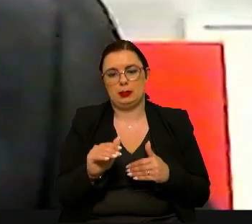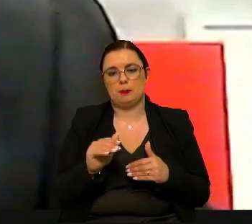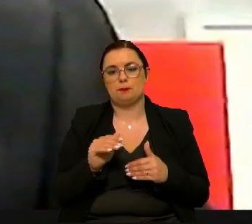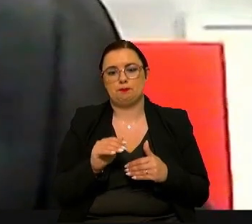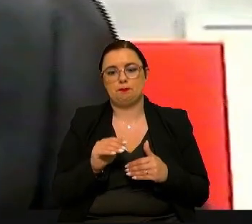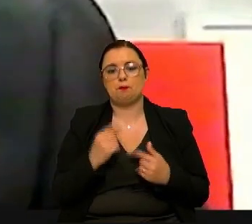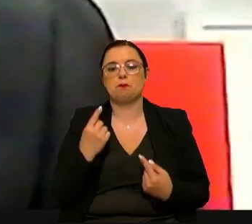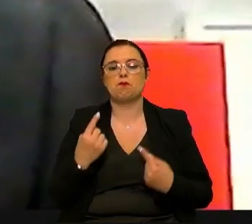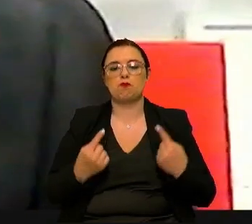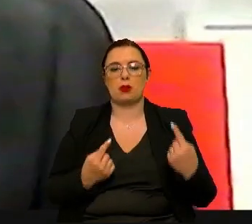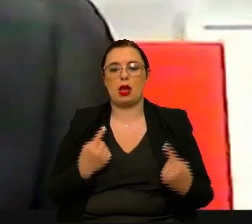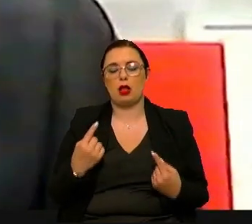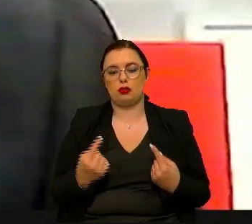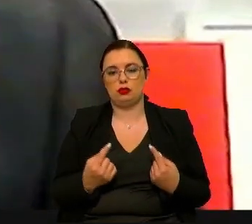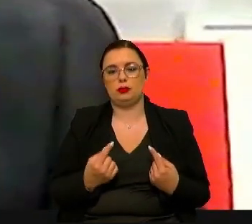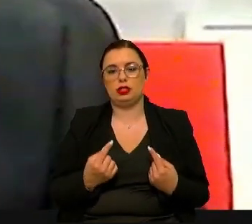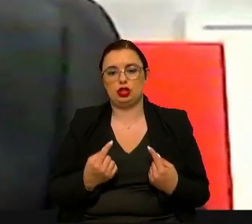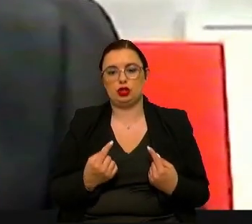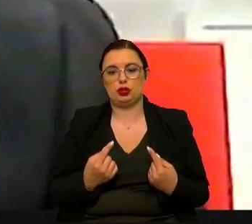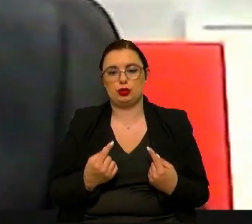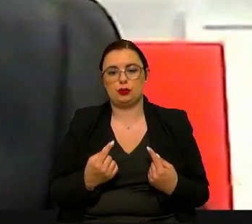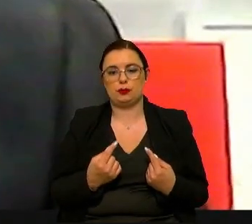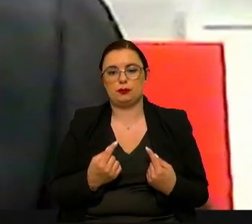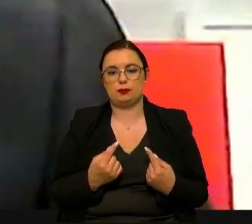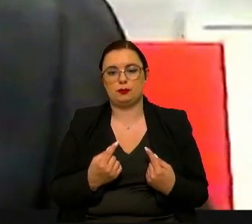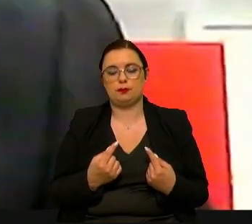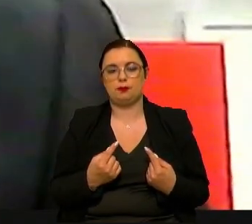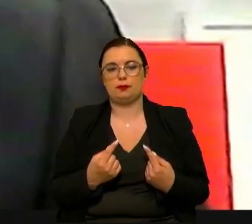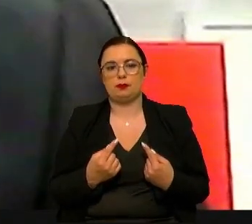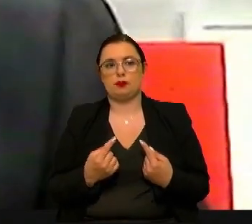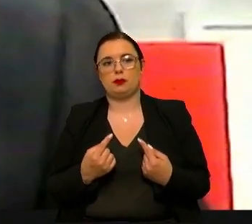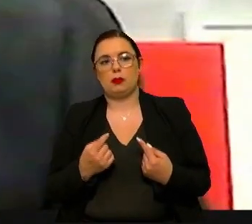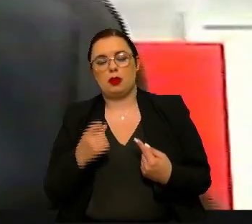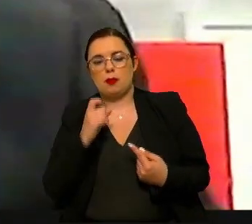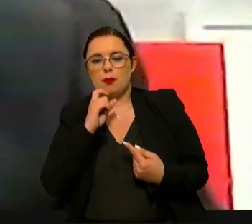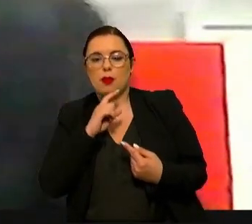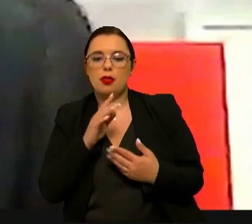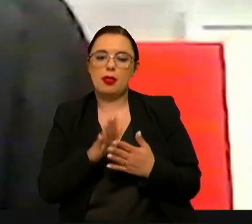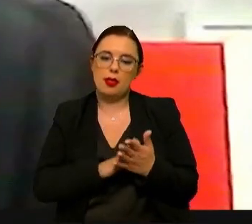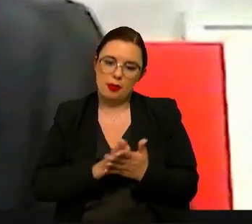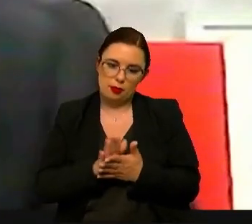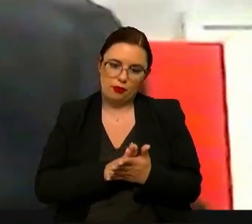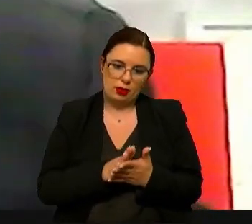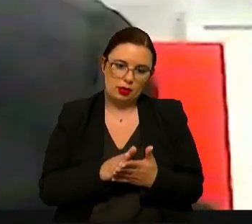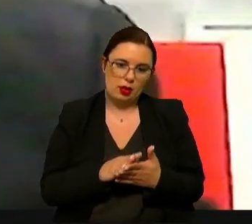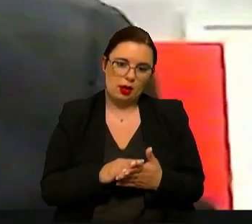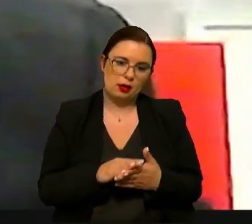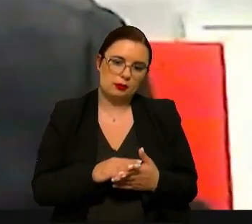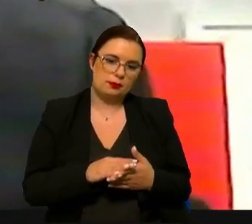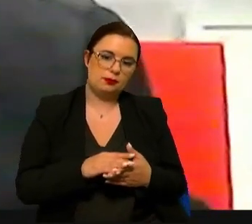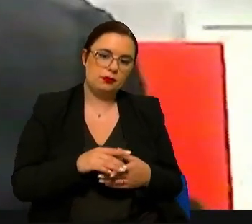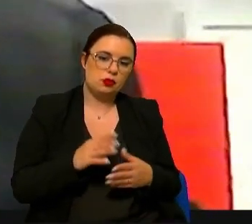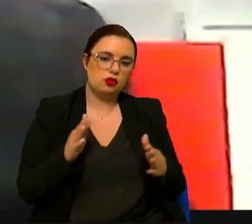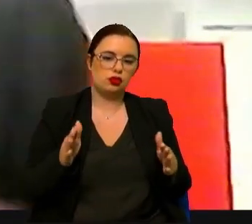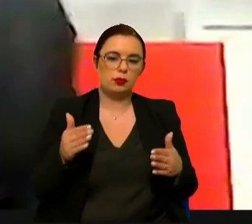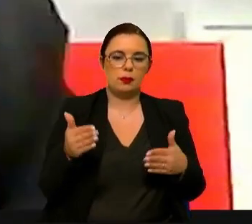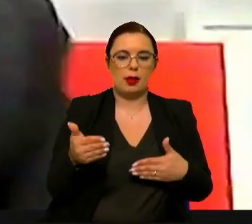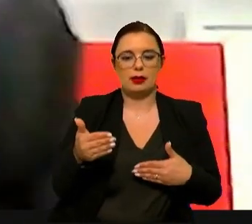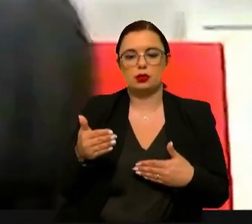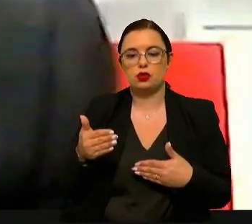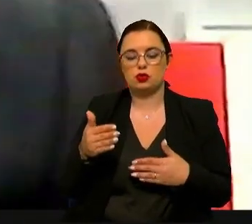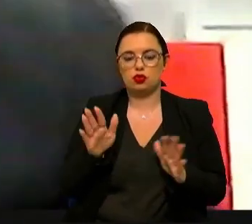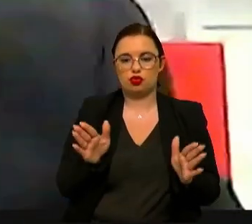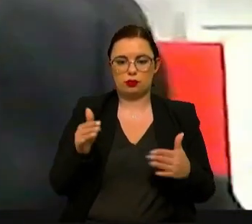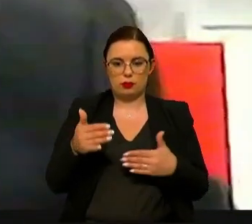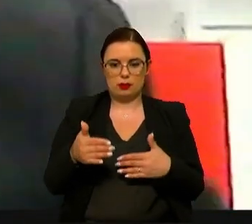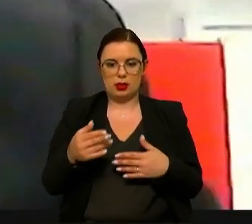algumas que podem aproveitar aquilo que é o nosso espaço urbano e a interligação